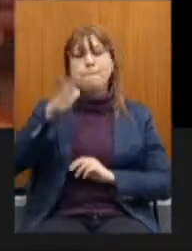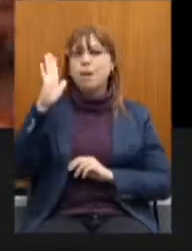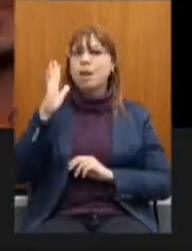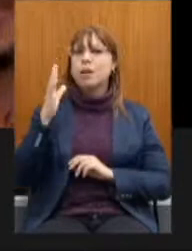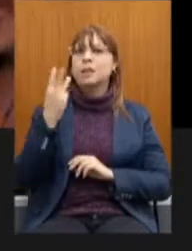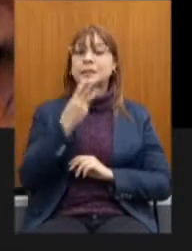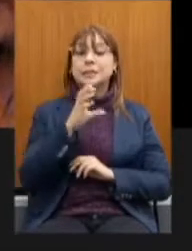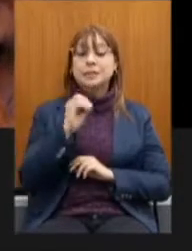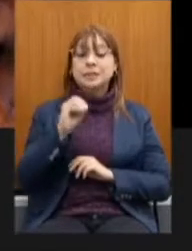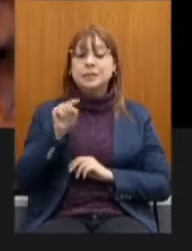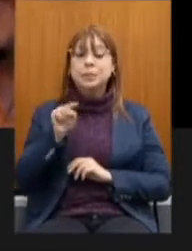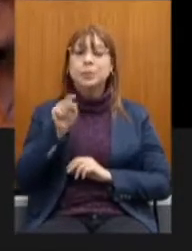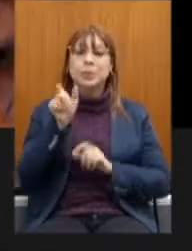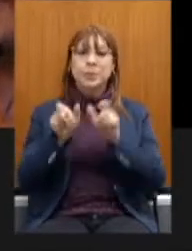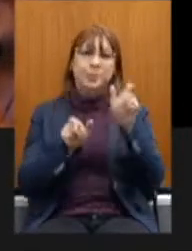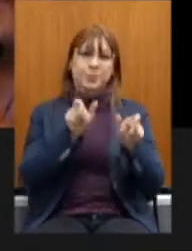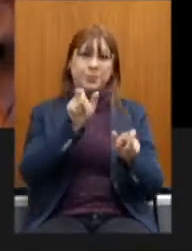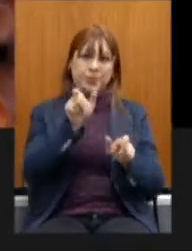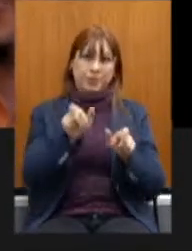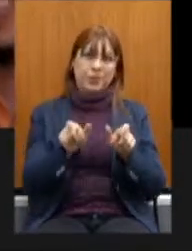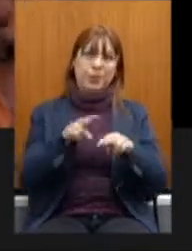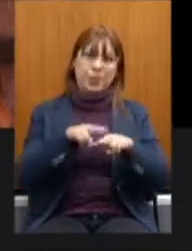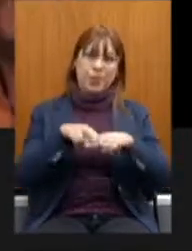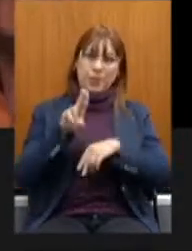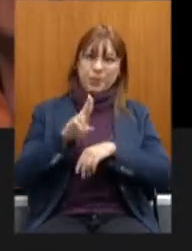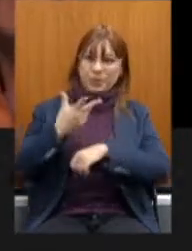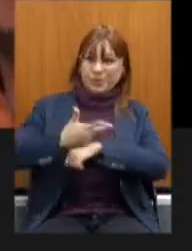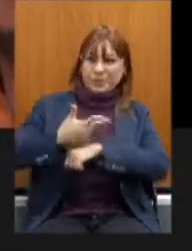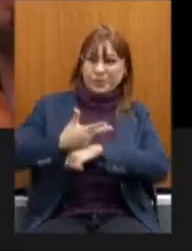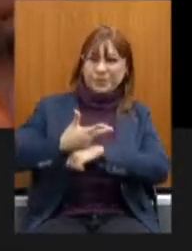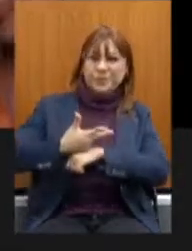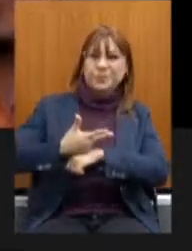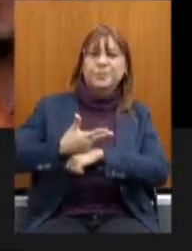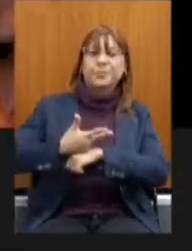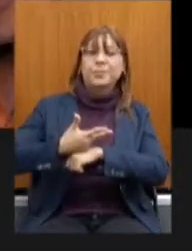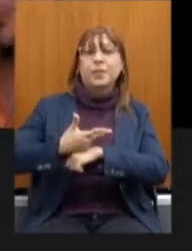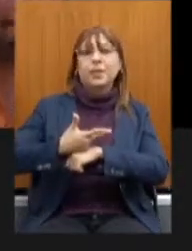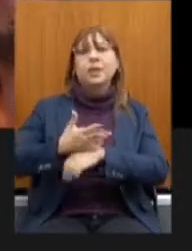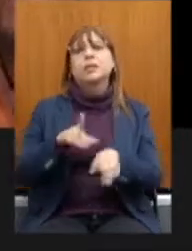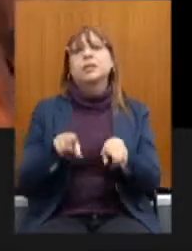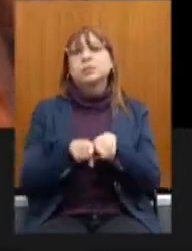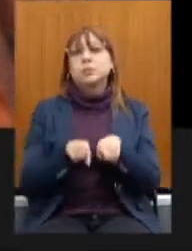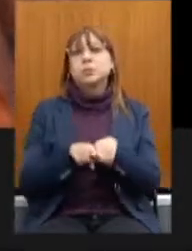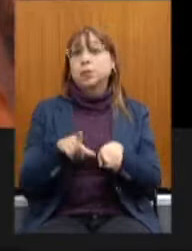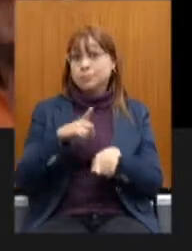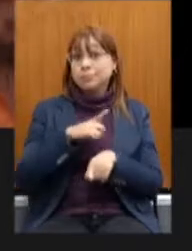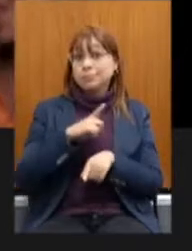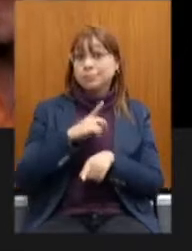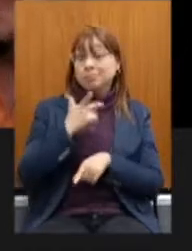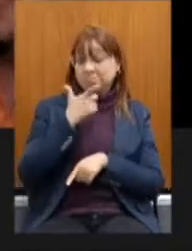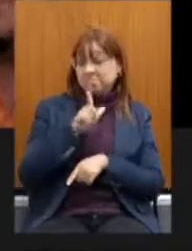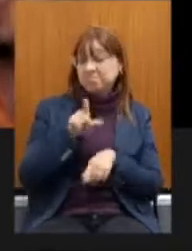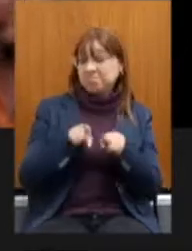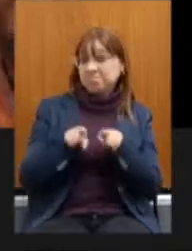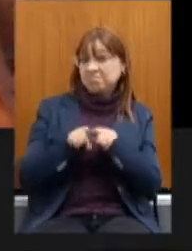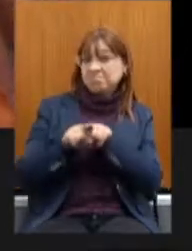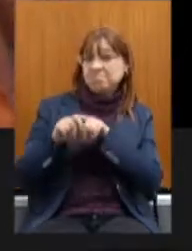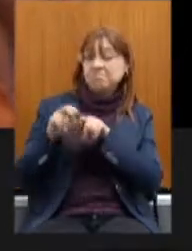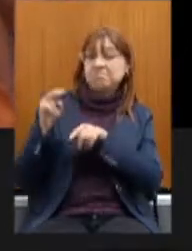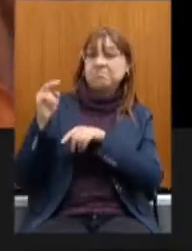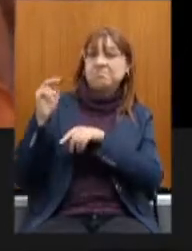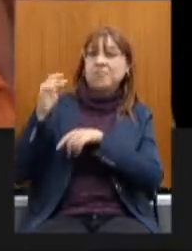nossos vídeos. Então, tendo alguns casos que a gente conseguiu uns destaques até internacionais. Pode passar?